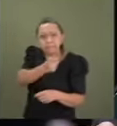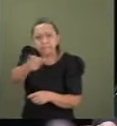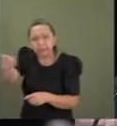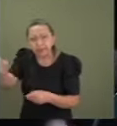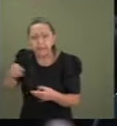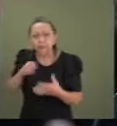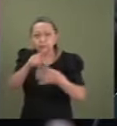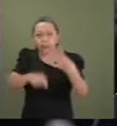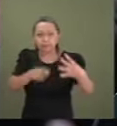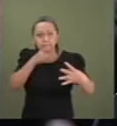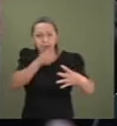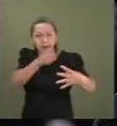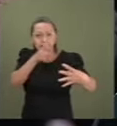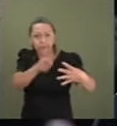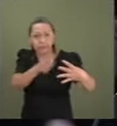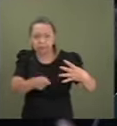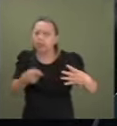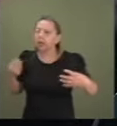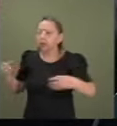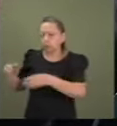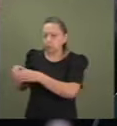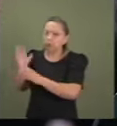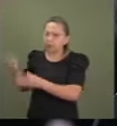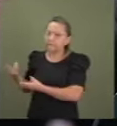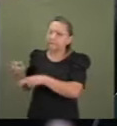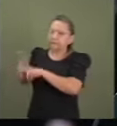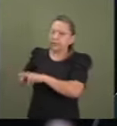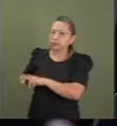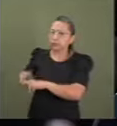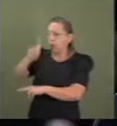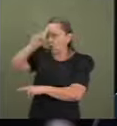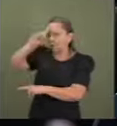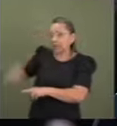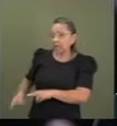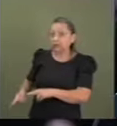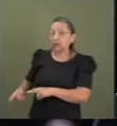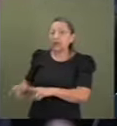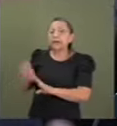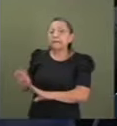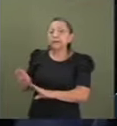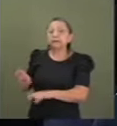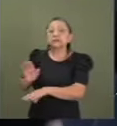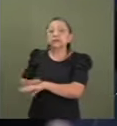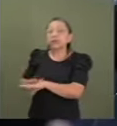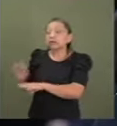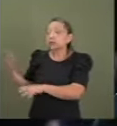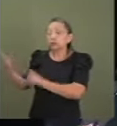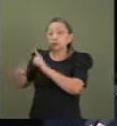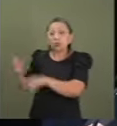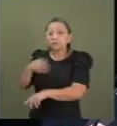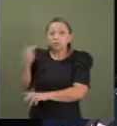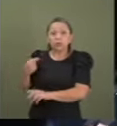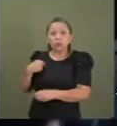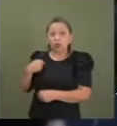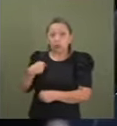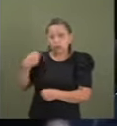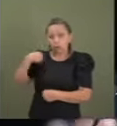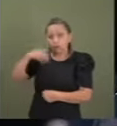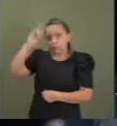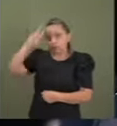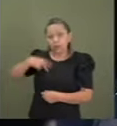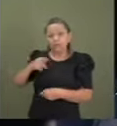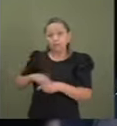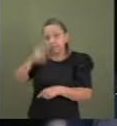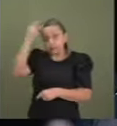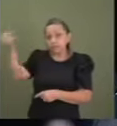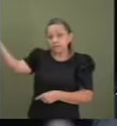foram presos e condenados. Ou o mandante que eles mesmos disseram, não, foi esse clano que mandou nós matar. Esse está